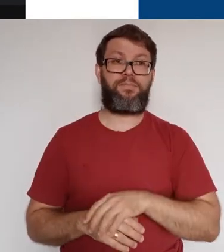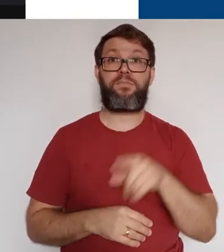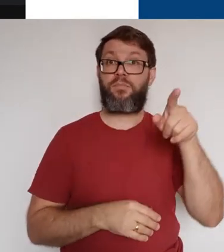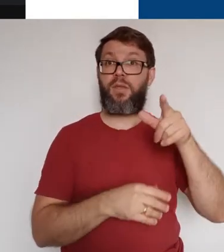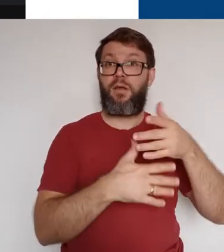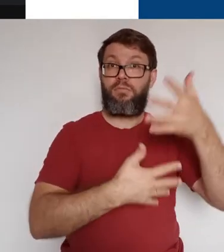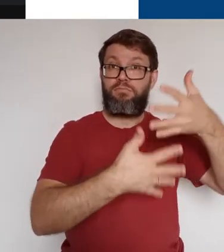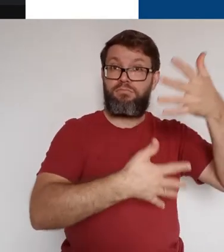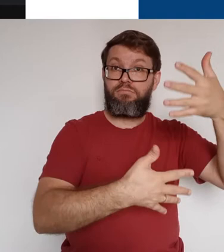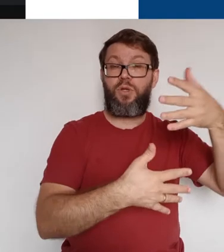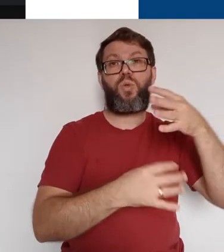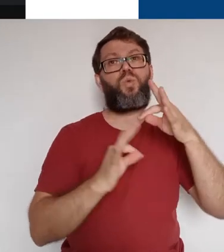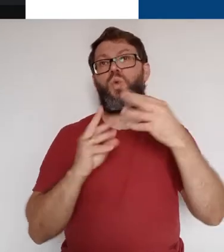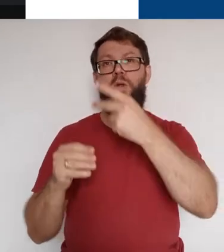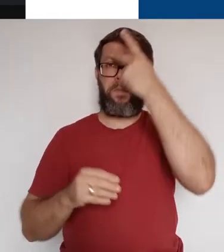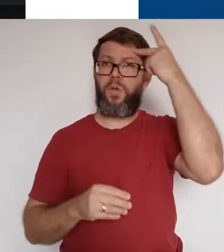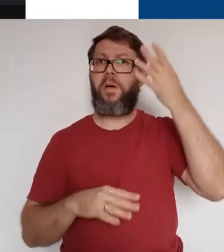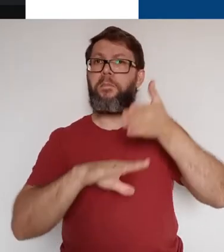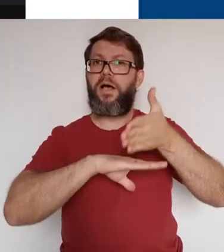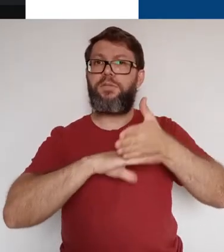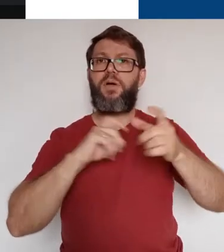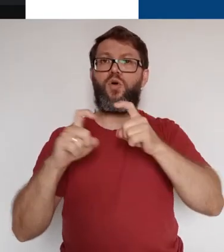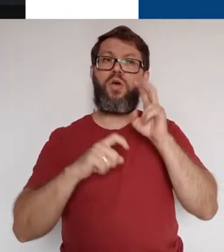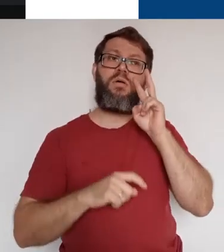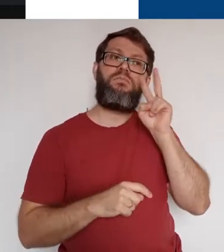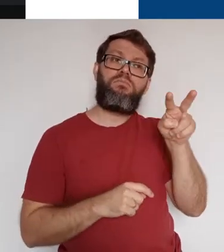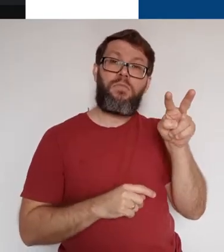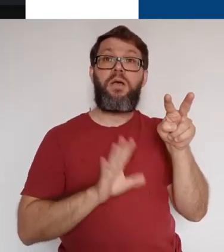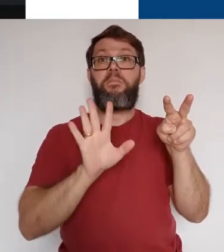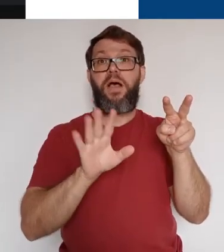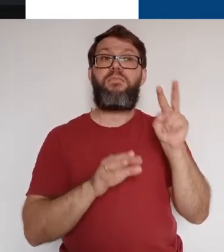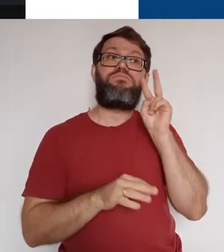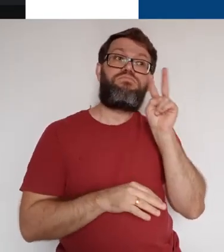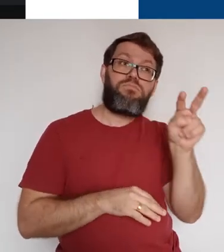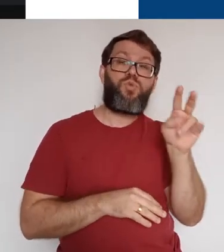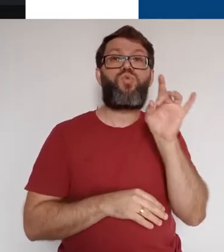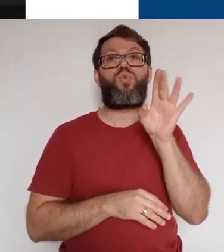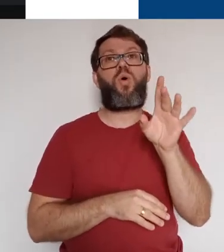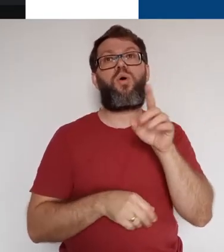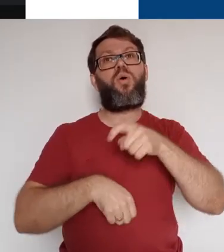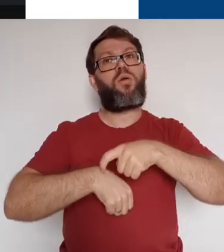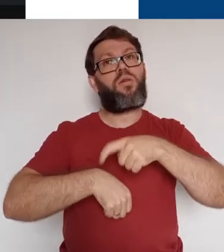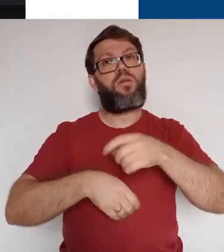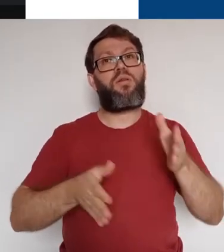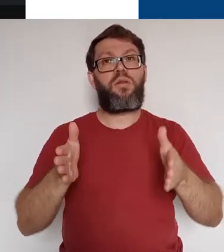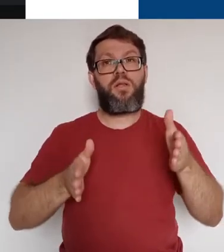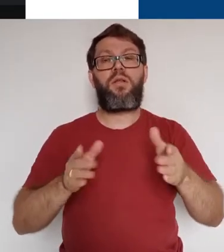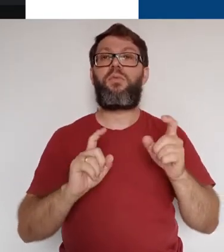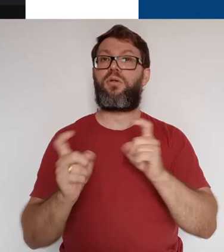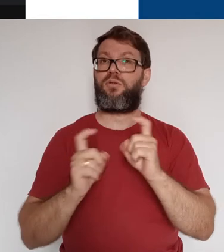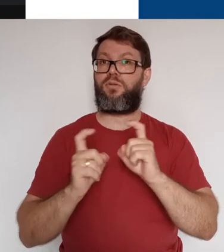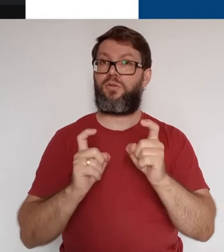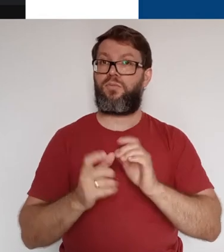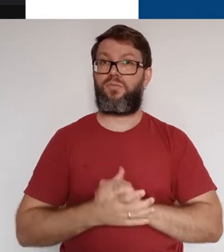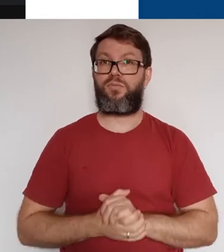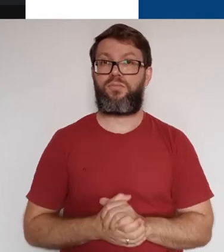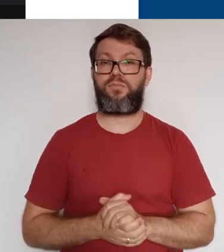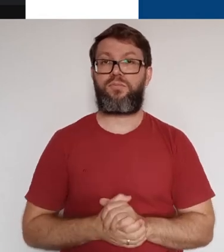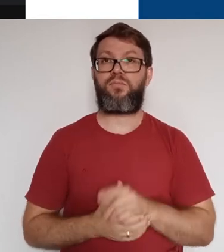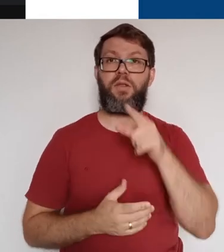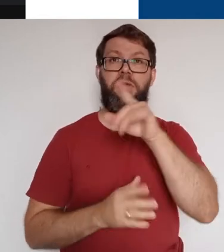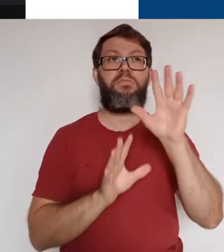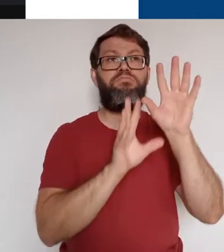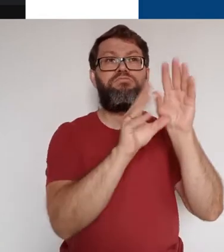ficam visíveis para todos os participantes da reunião e só é possível ver as mensagens trocadas quando você está na reunião.